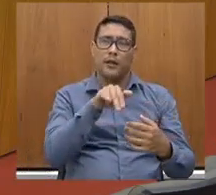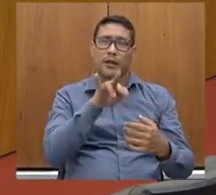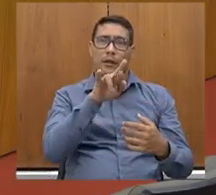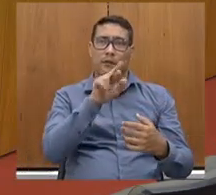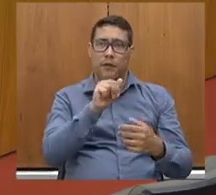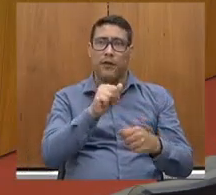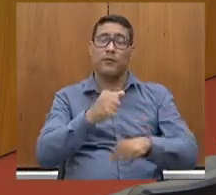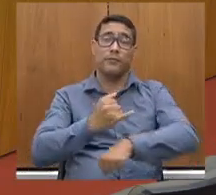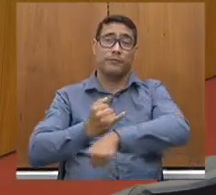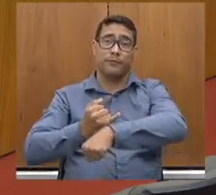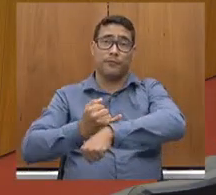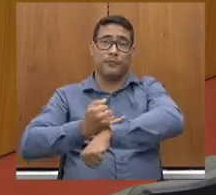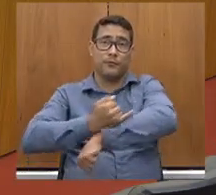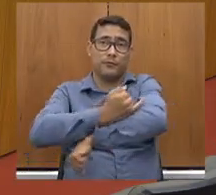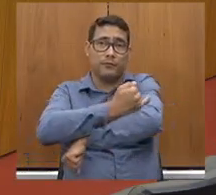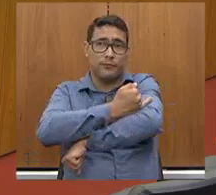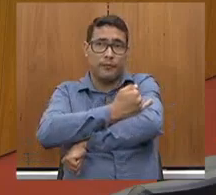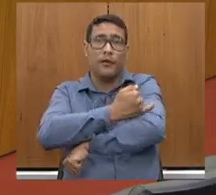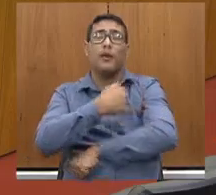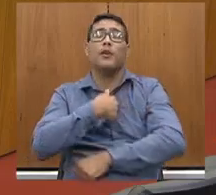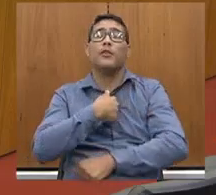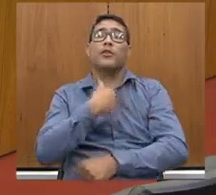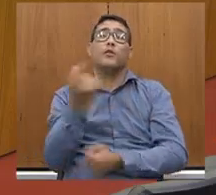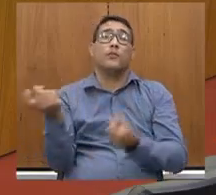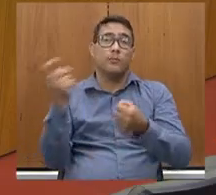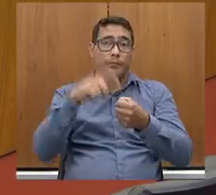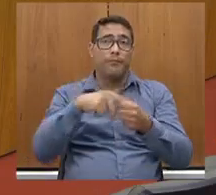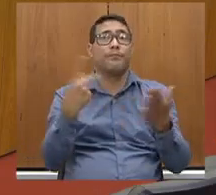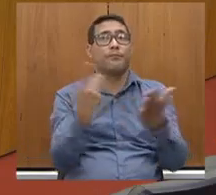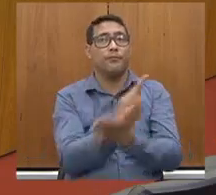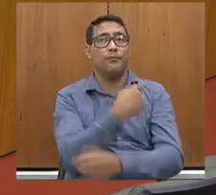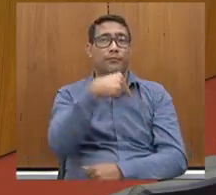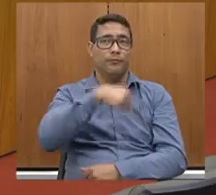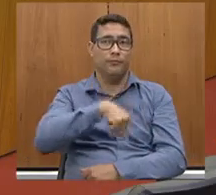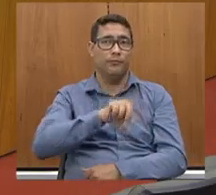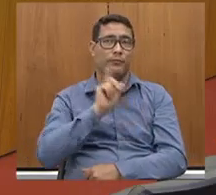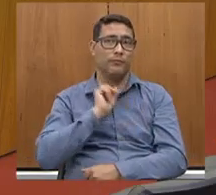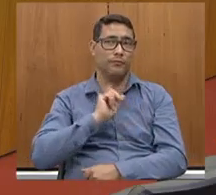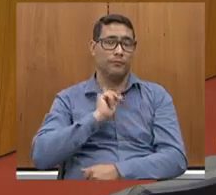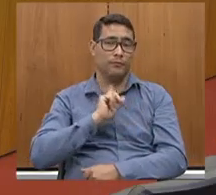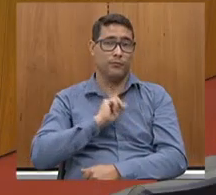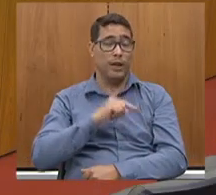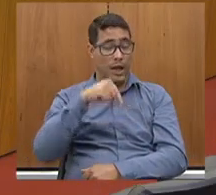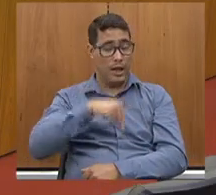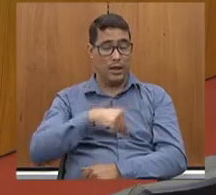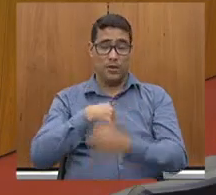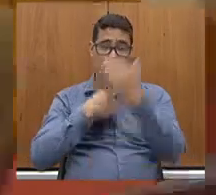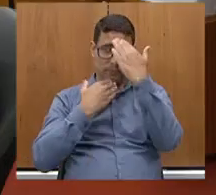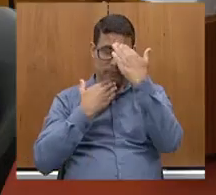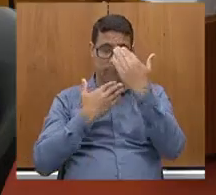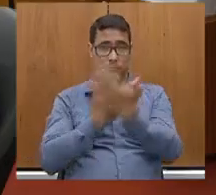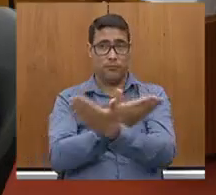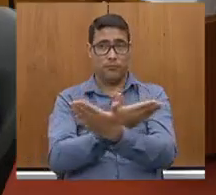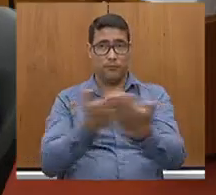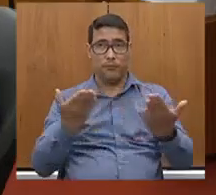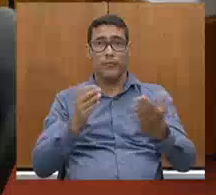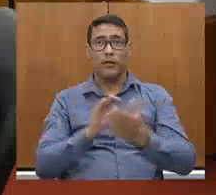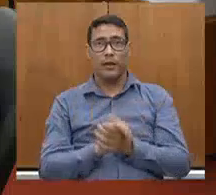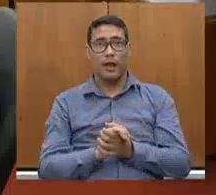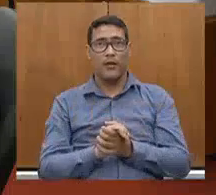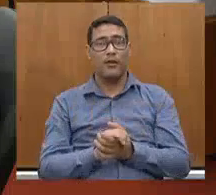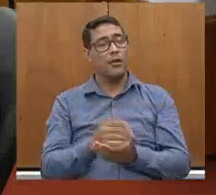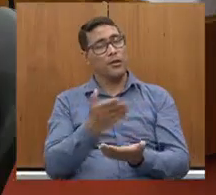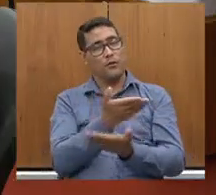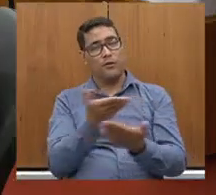voltando a acontecer no nosso estado de Minas. Minas Gerais agradece e espera contar, Marcato, com